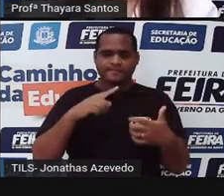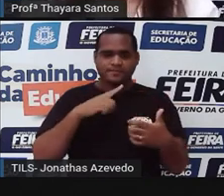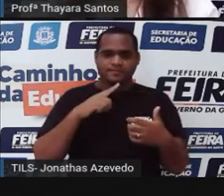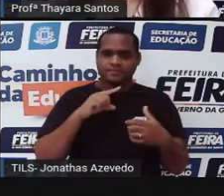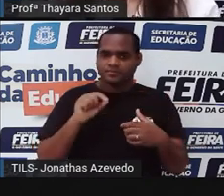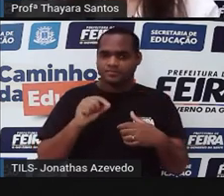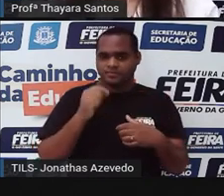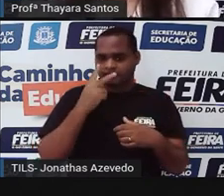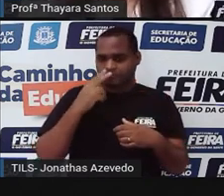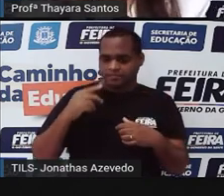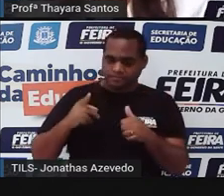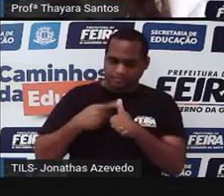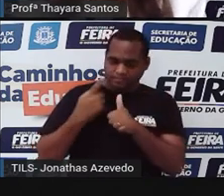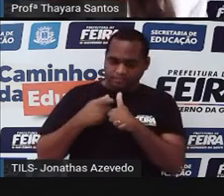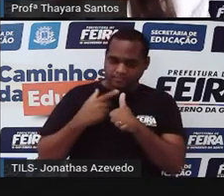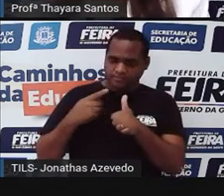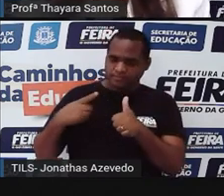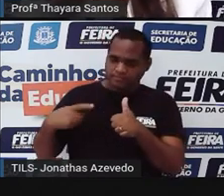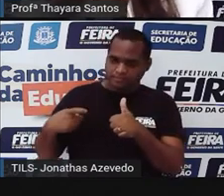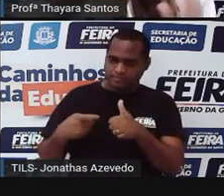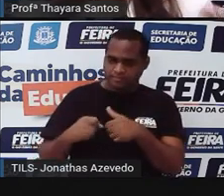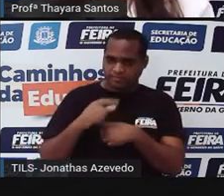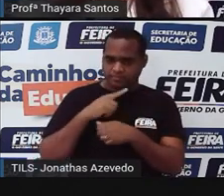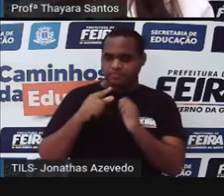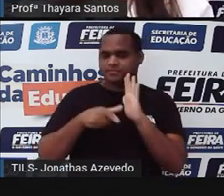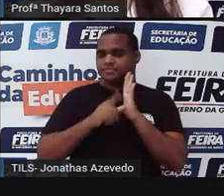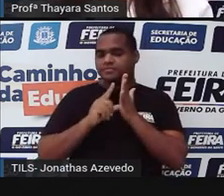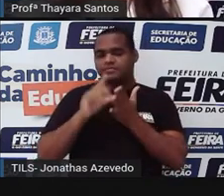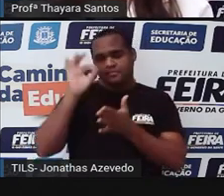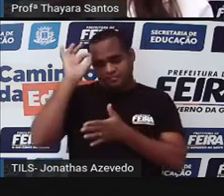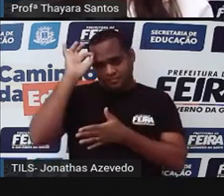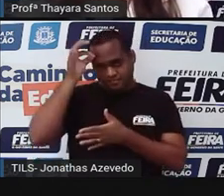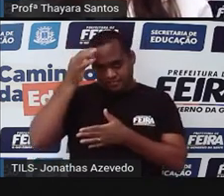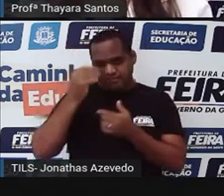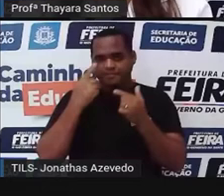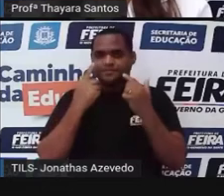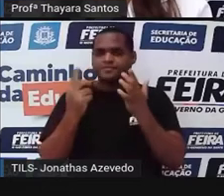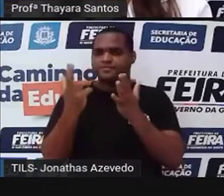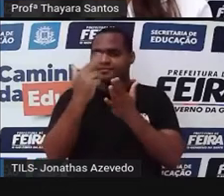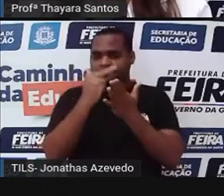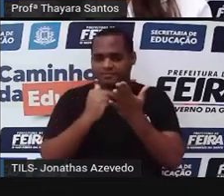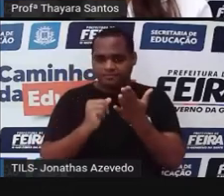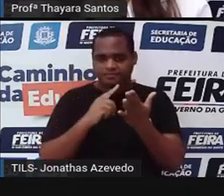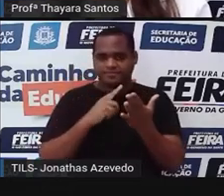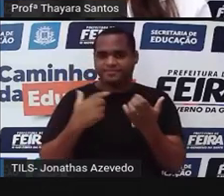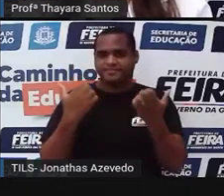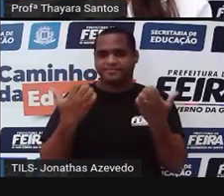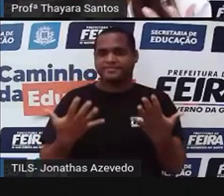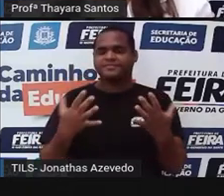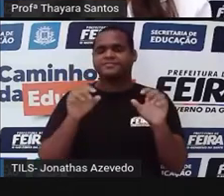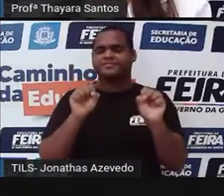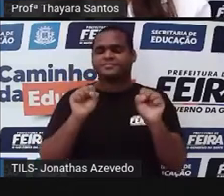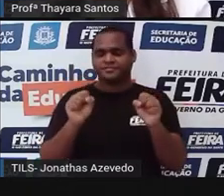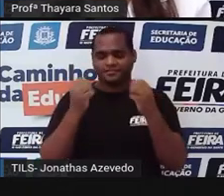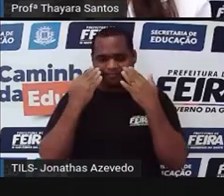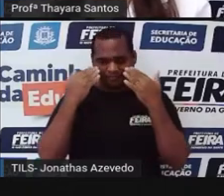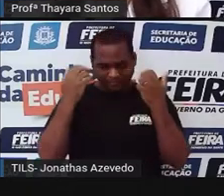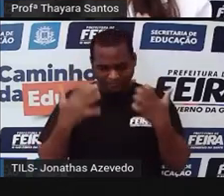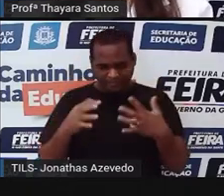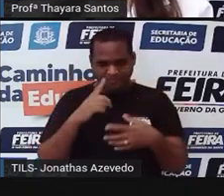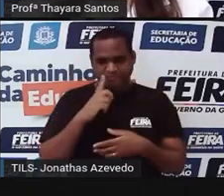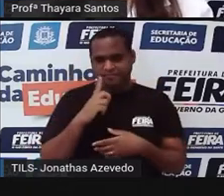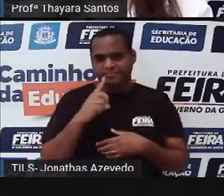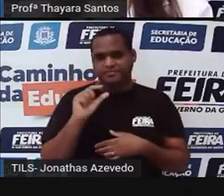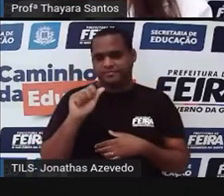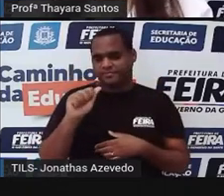larval antes de ter a forma adulta. Agora, nesse desenho que eu coloquei para vocês, nesse esquema, eu estou mostrando como é que ocorre a reprodução